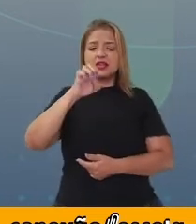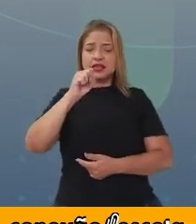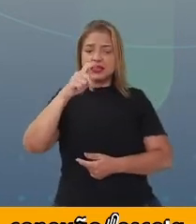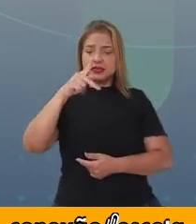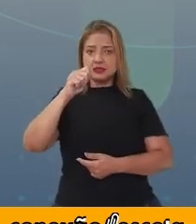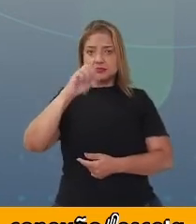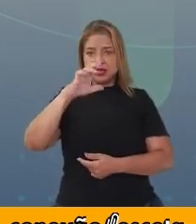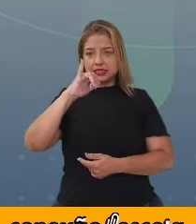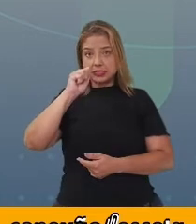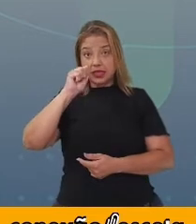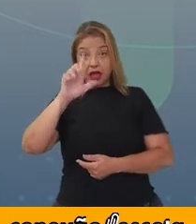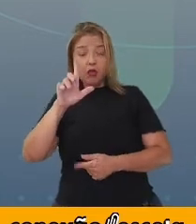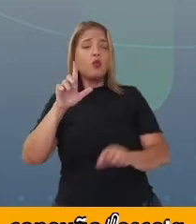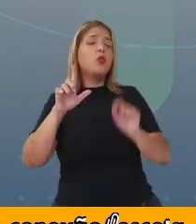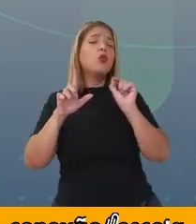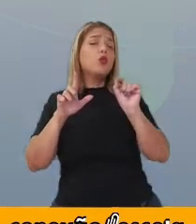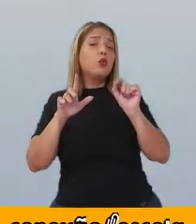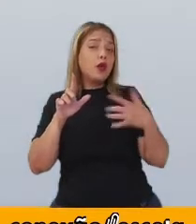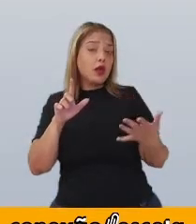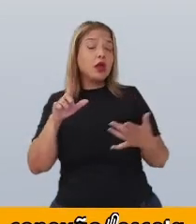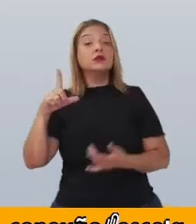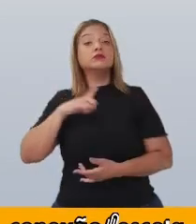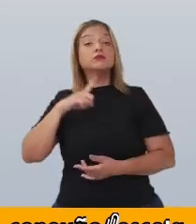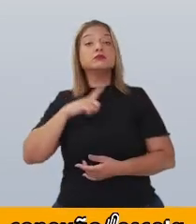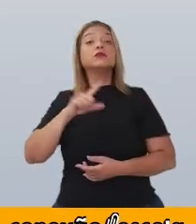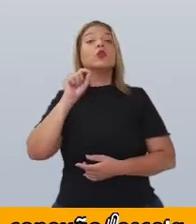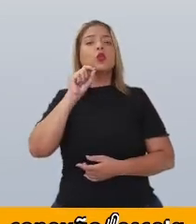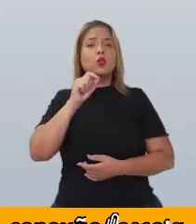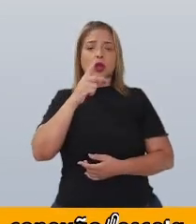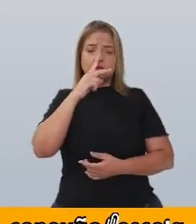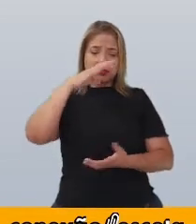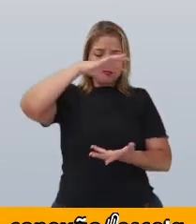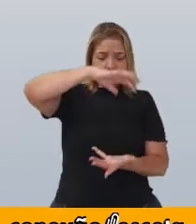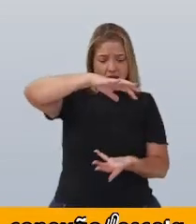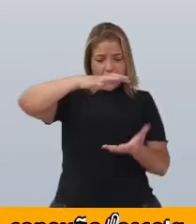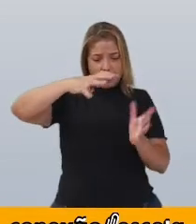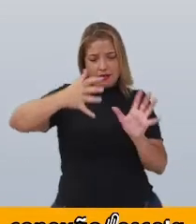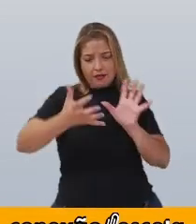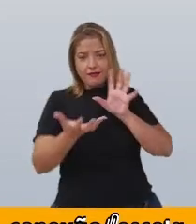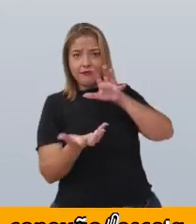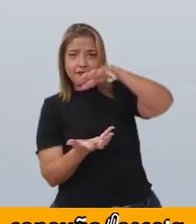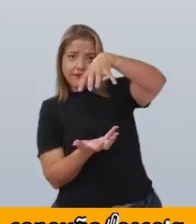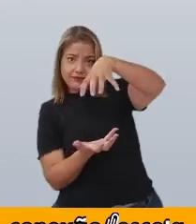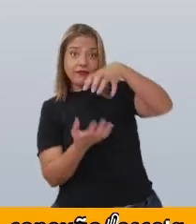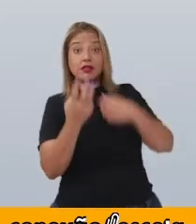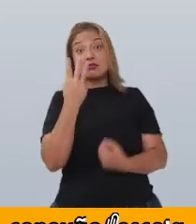geométricas espaciais são aquelas que têm três dimensões, ou seja,